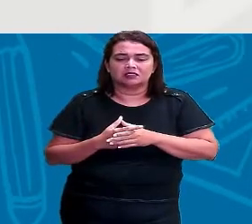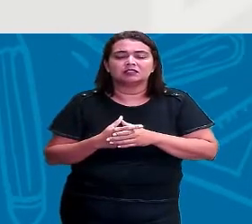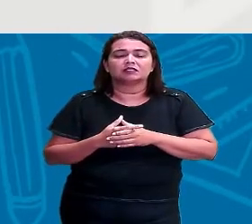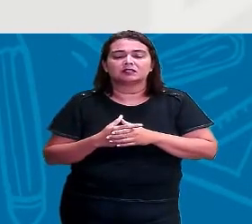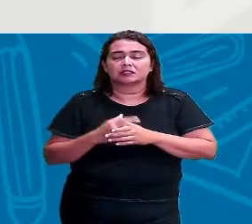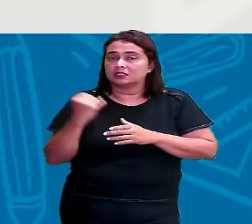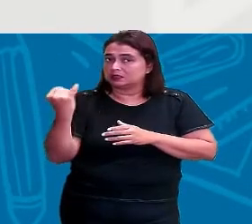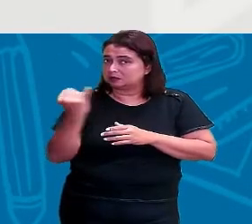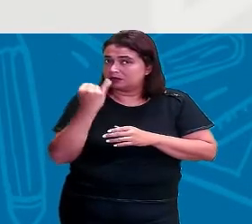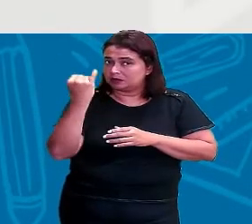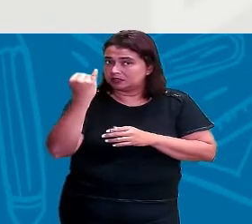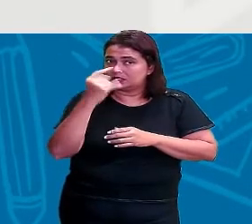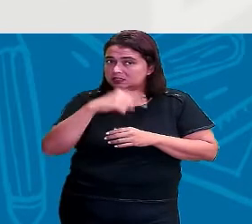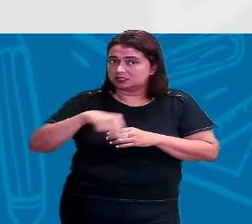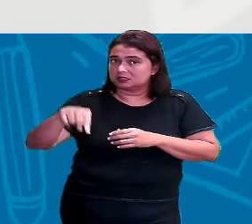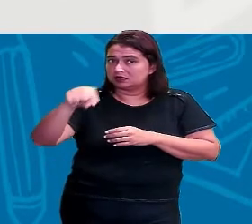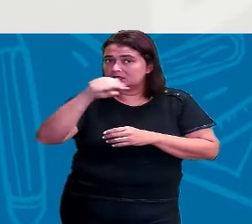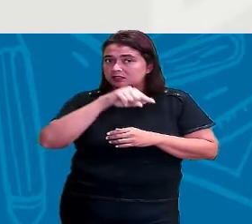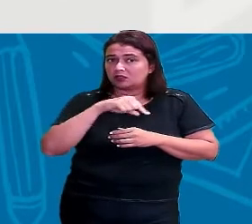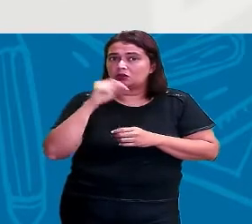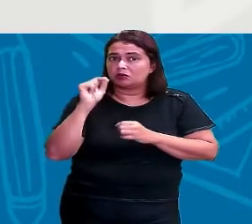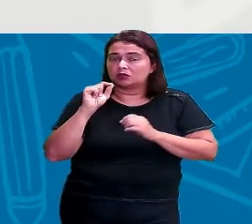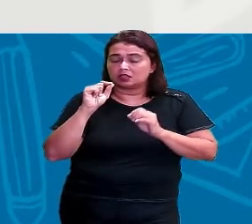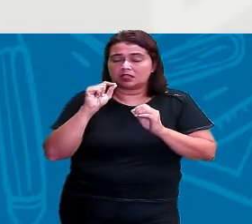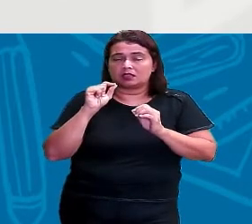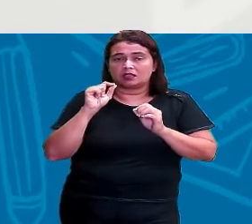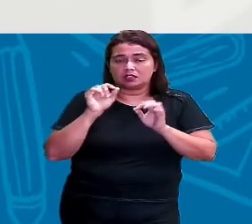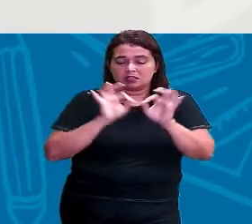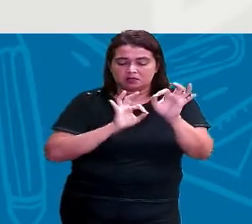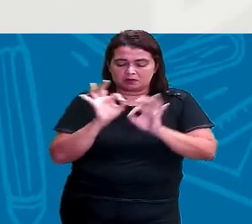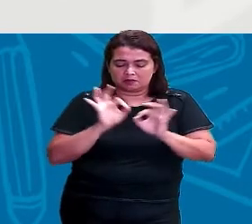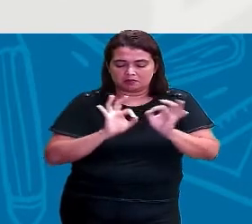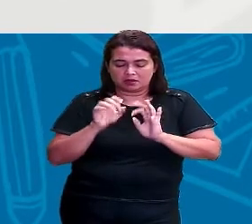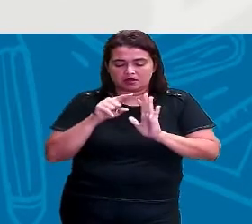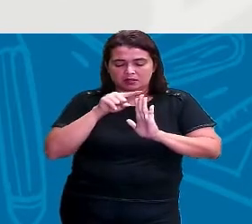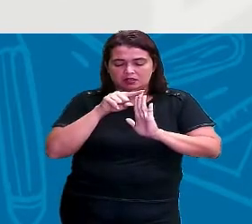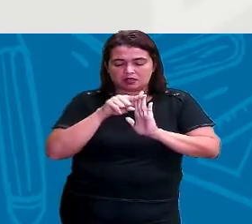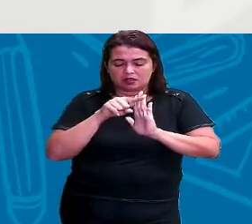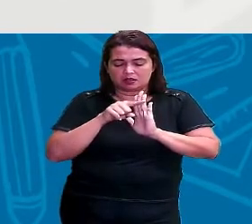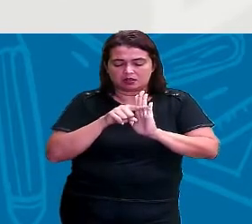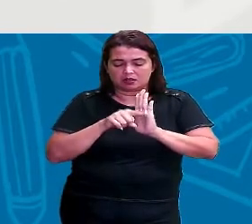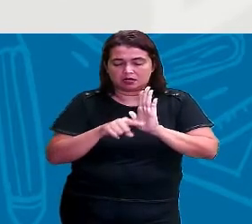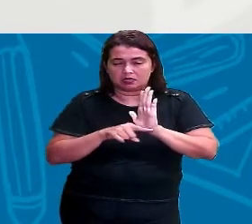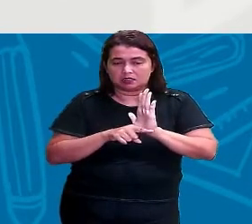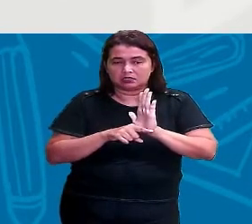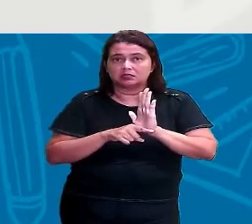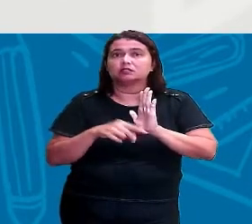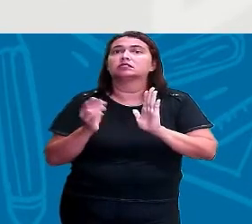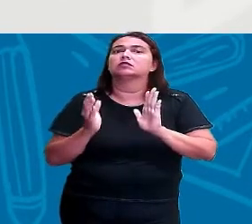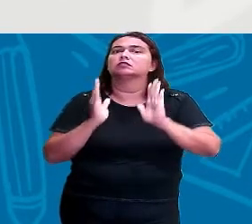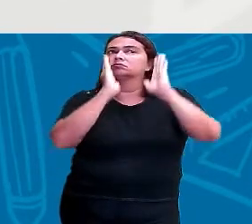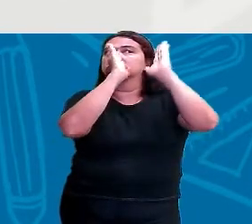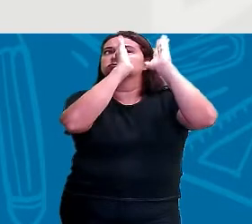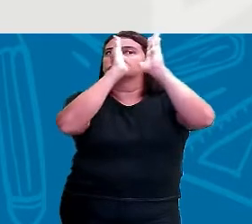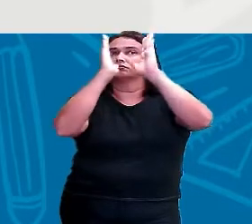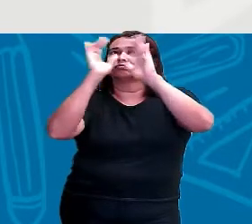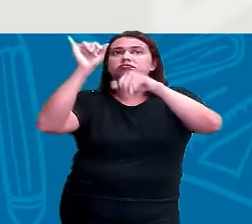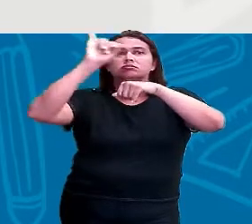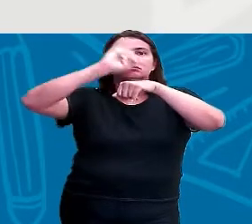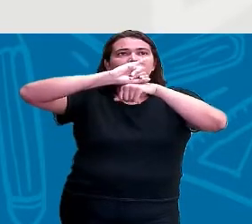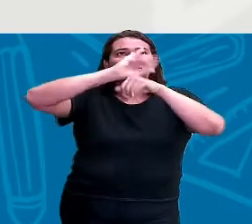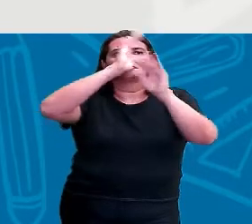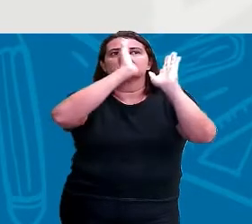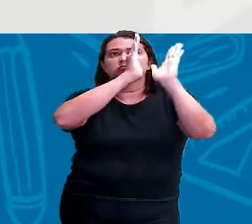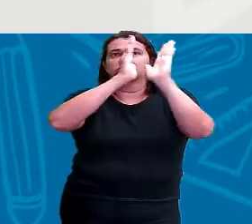só a importância. Pra gente organizar listas, tá? Produtos em prateleiras, organizar os